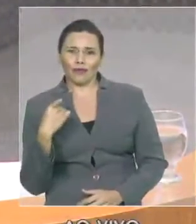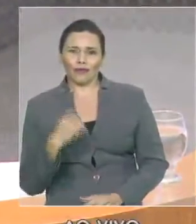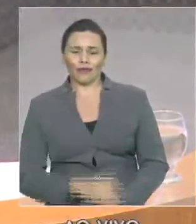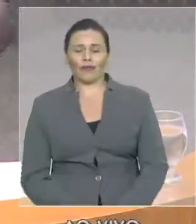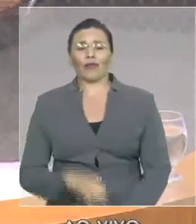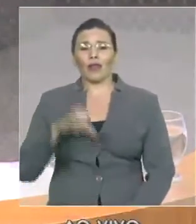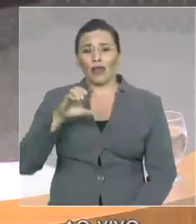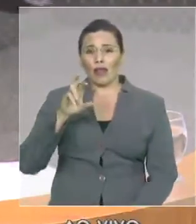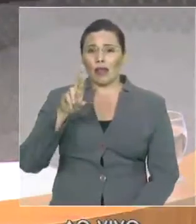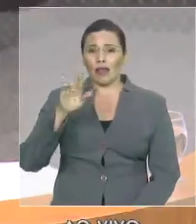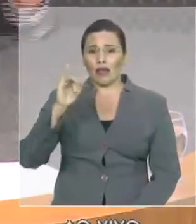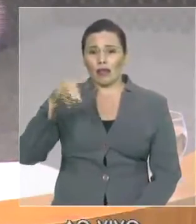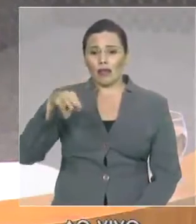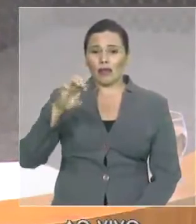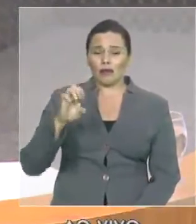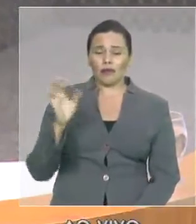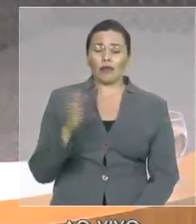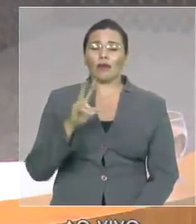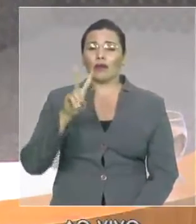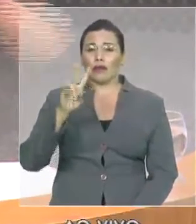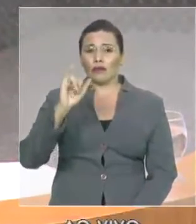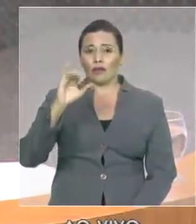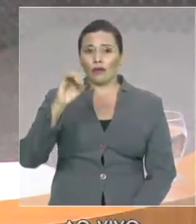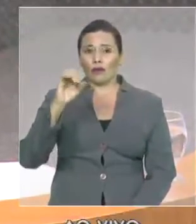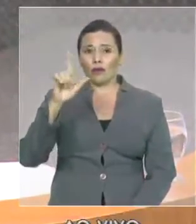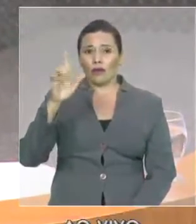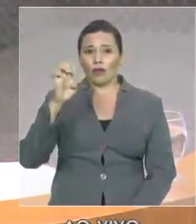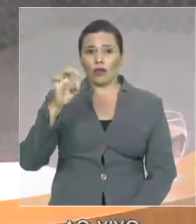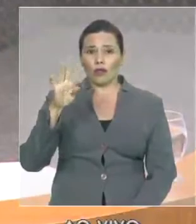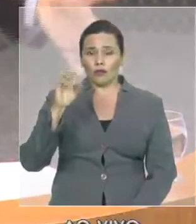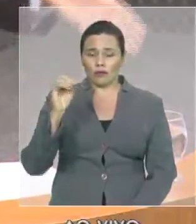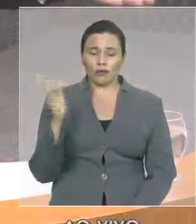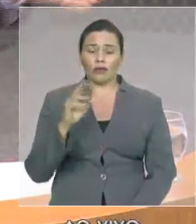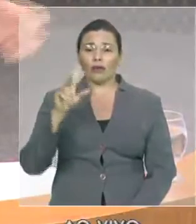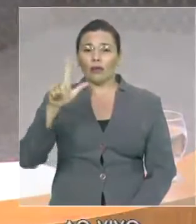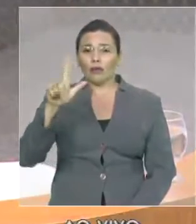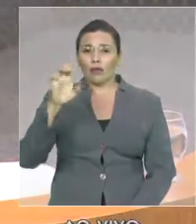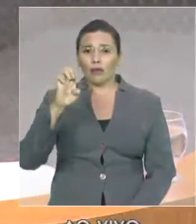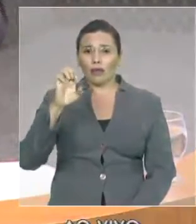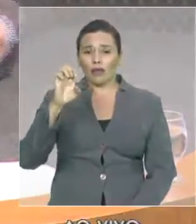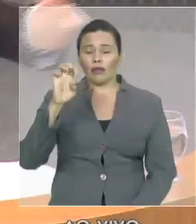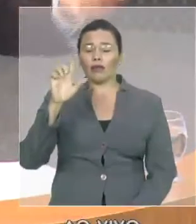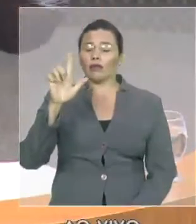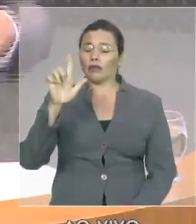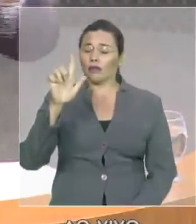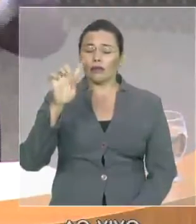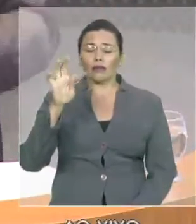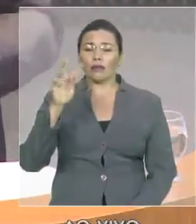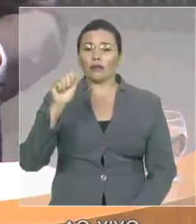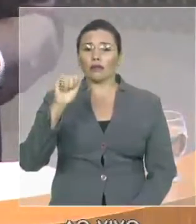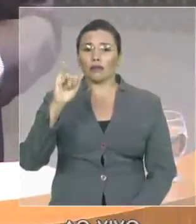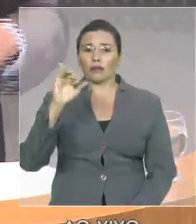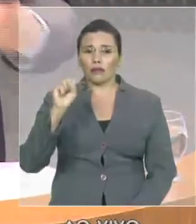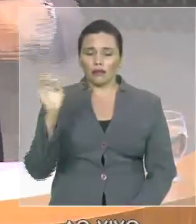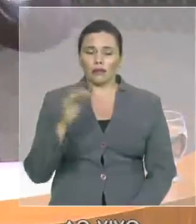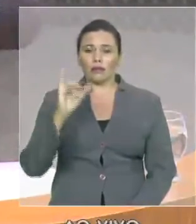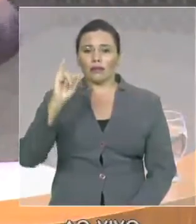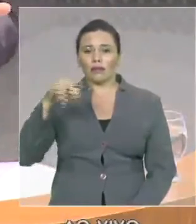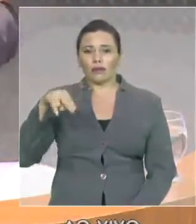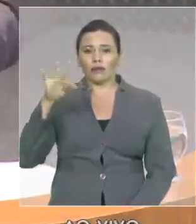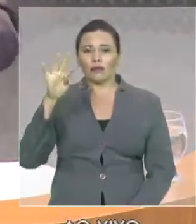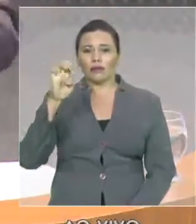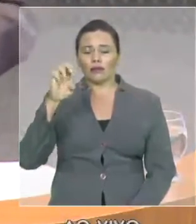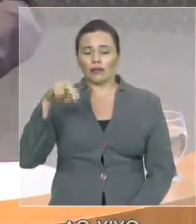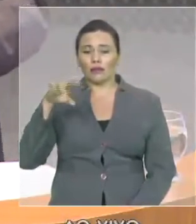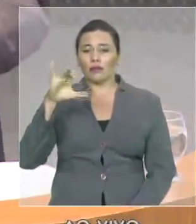intencionais. Agora, precisamos ter o mesmo avanço do que se refere aos crimes contra o patrimônio. E nós estamos confiantes que esse avanço